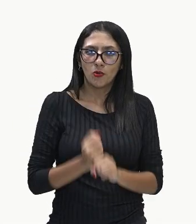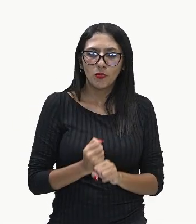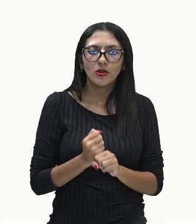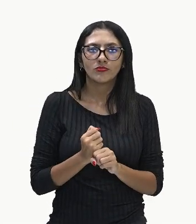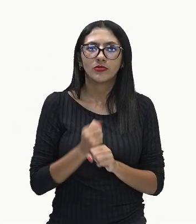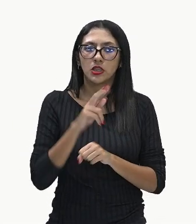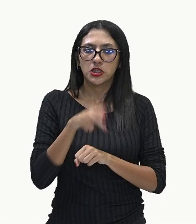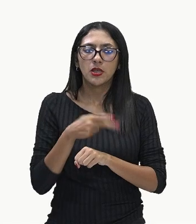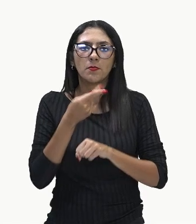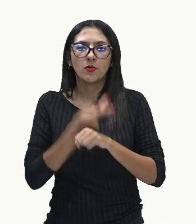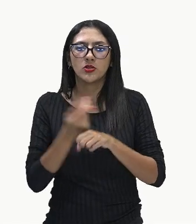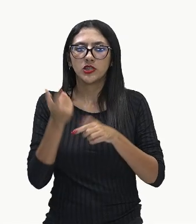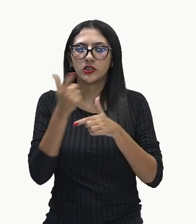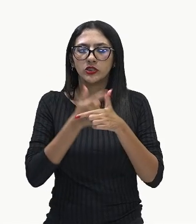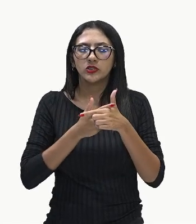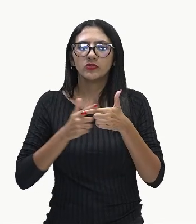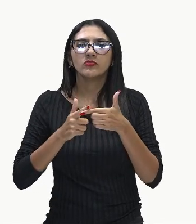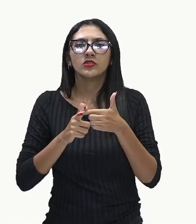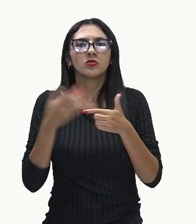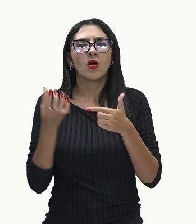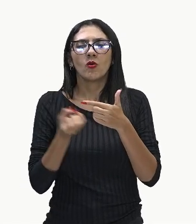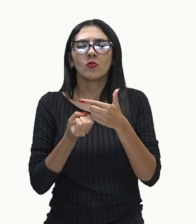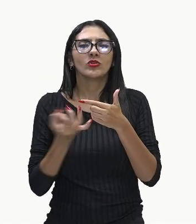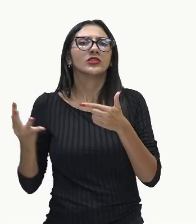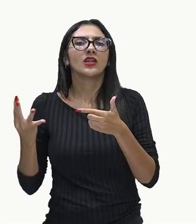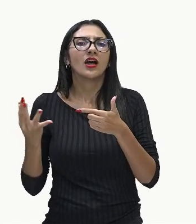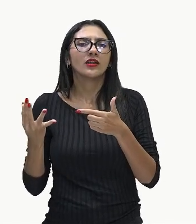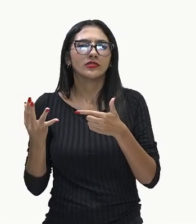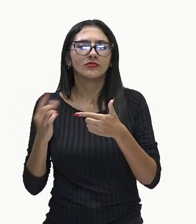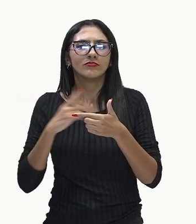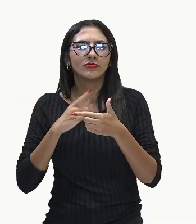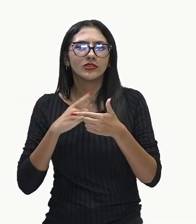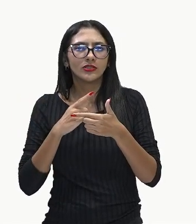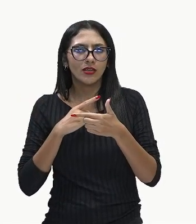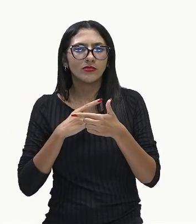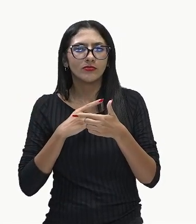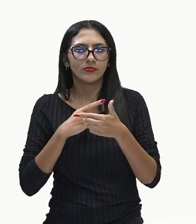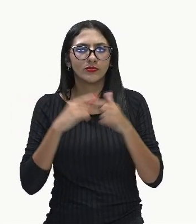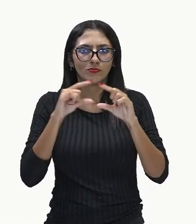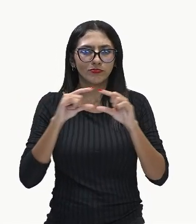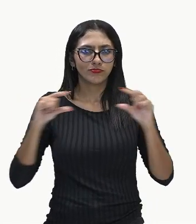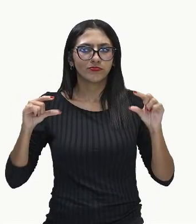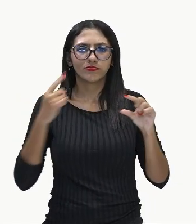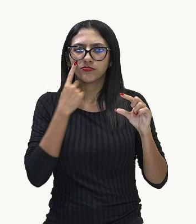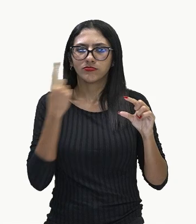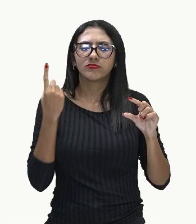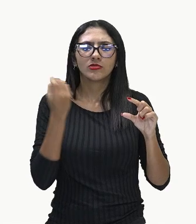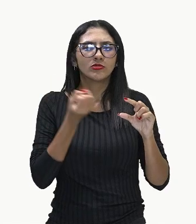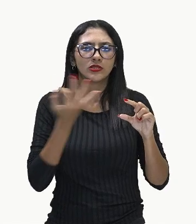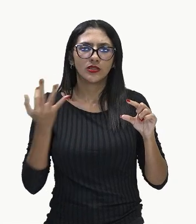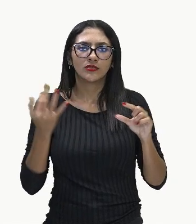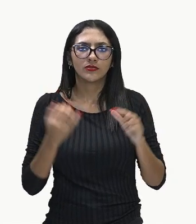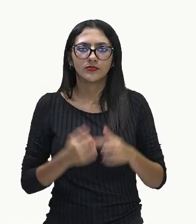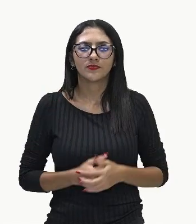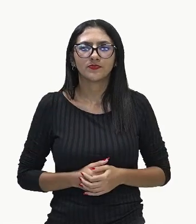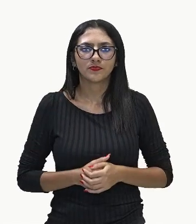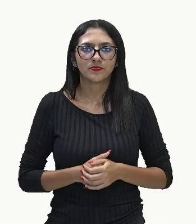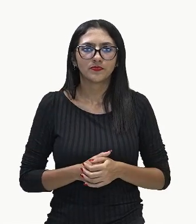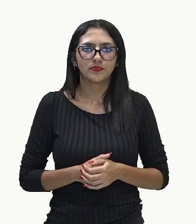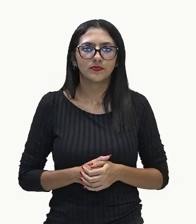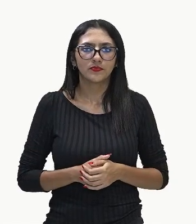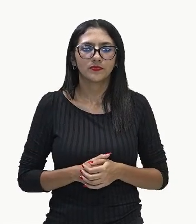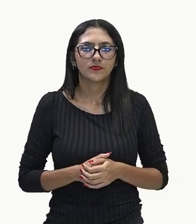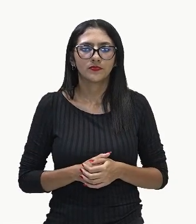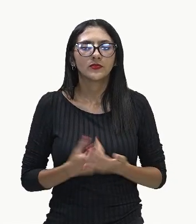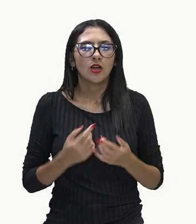quantidade de marcas que eu somei, ok? Então, aqui, ó, uma vendeu